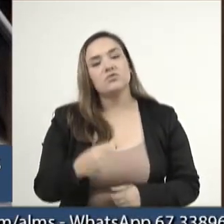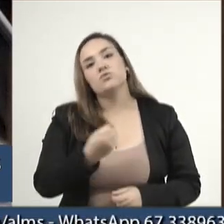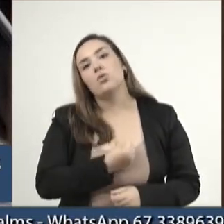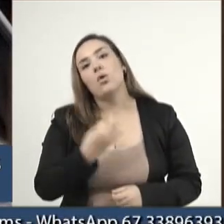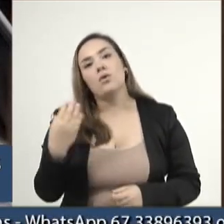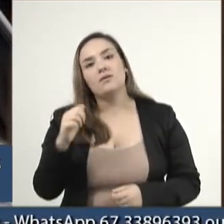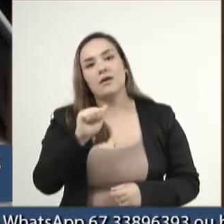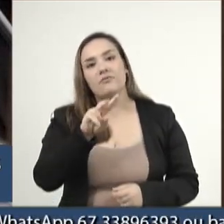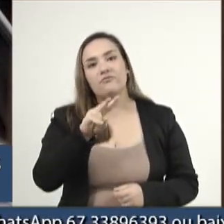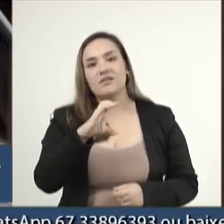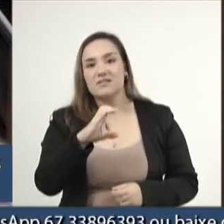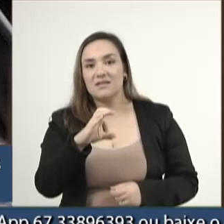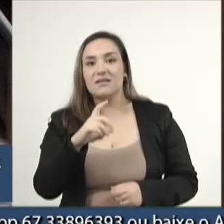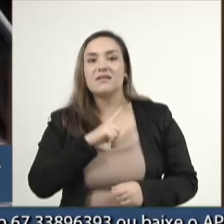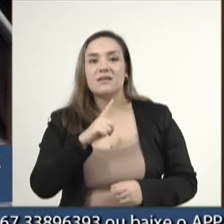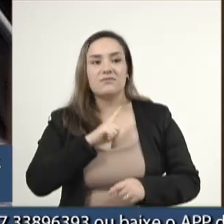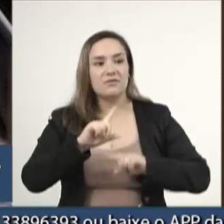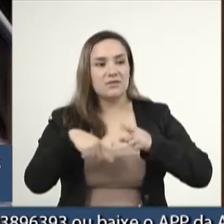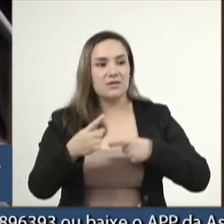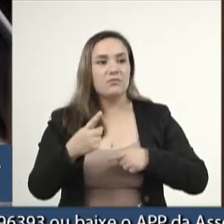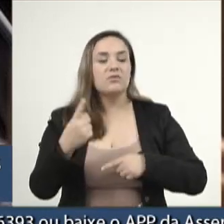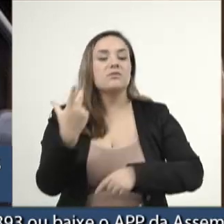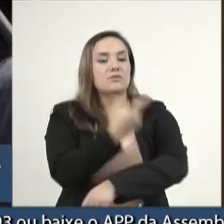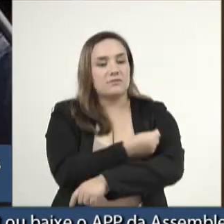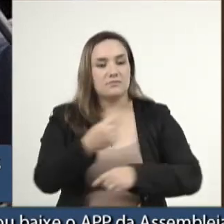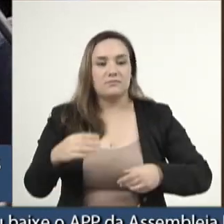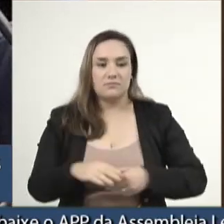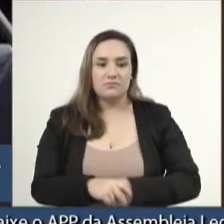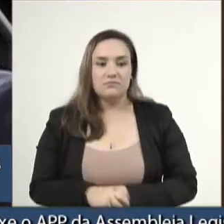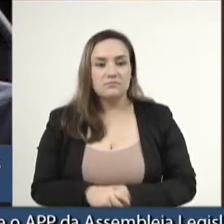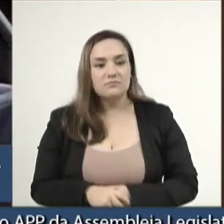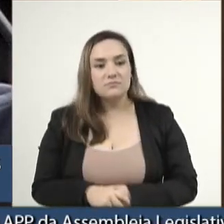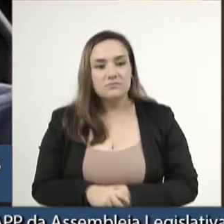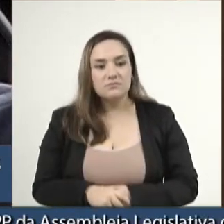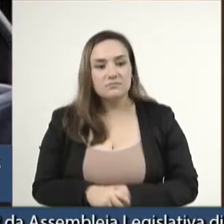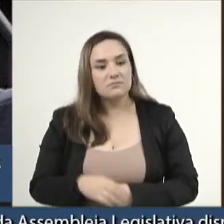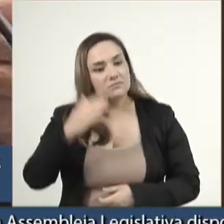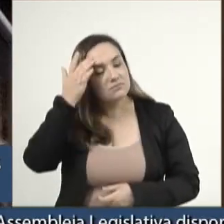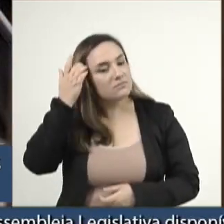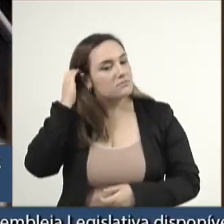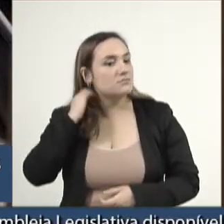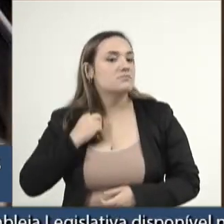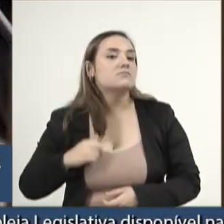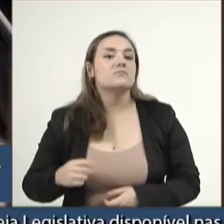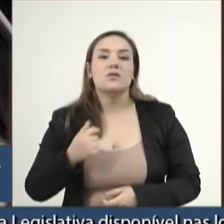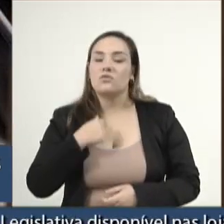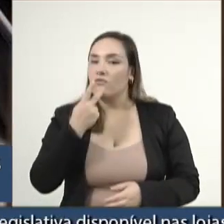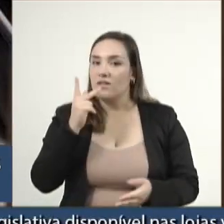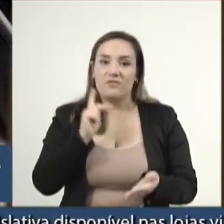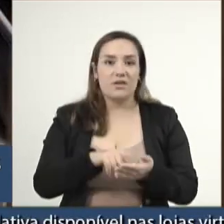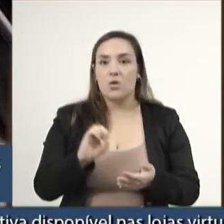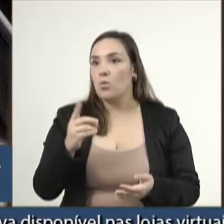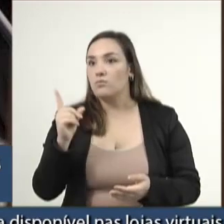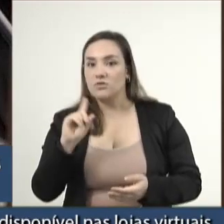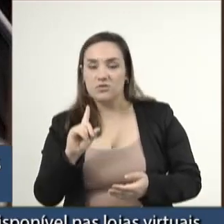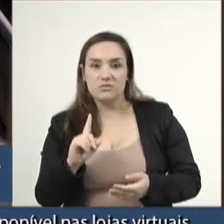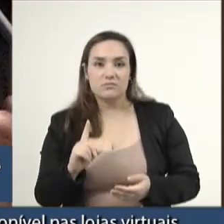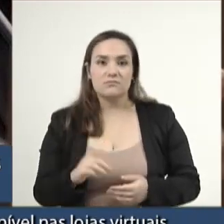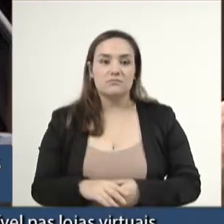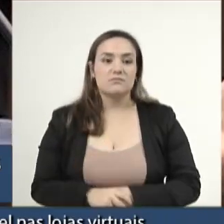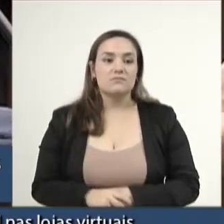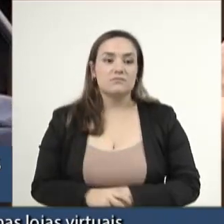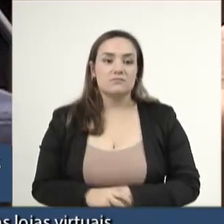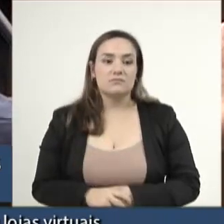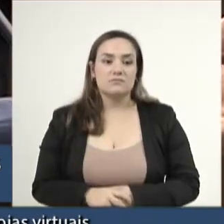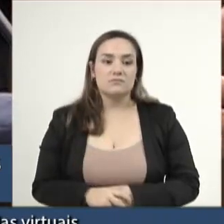que aumentou depois da vacina. Isso não é verdade, deputado. Não, eu estou dizendo que o médico falou, não estou dizendo que é verdade, estou dizendo que ele falou. Sim.